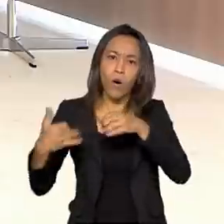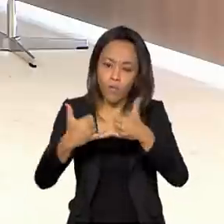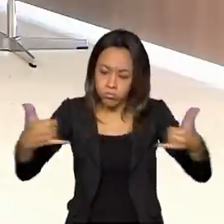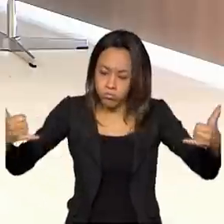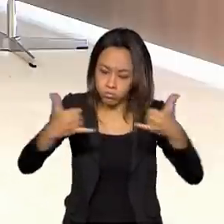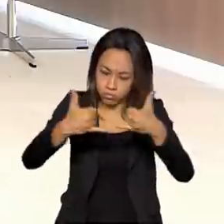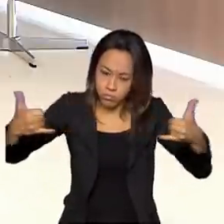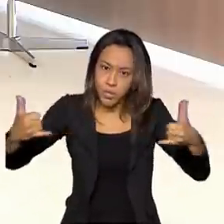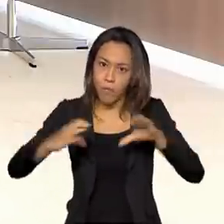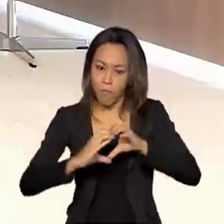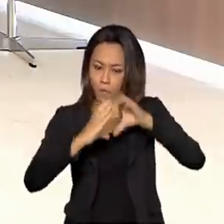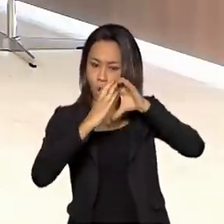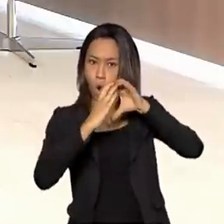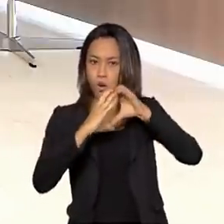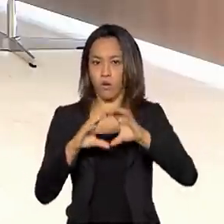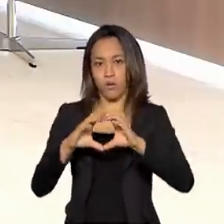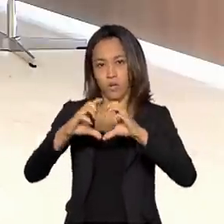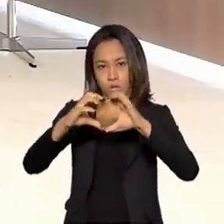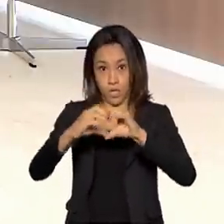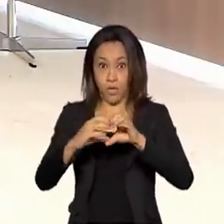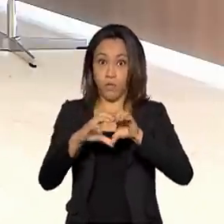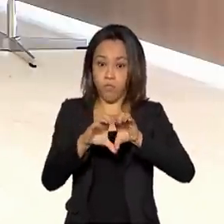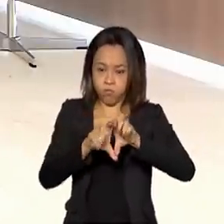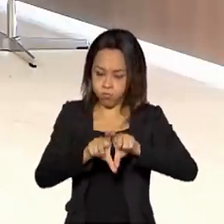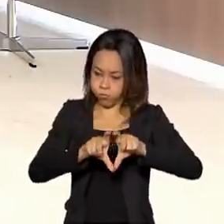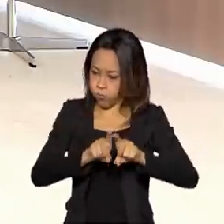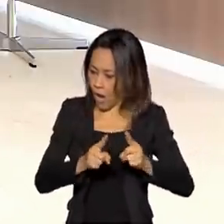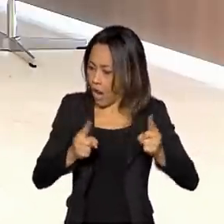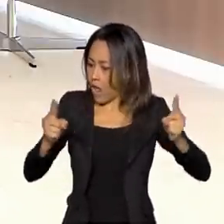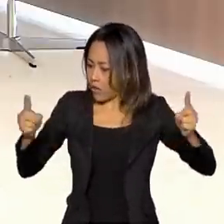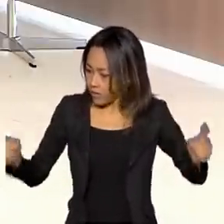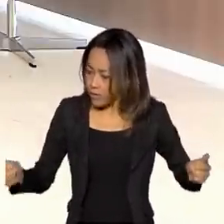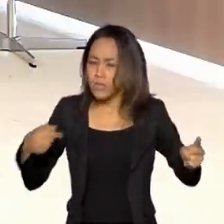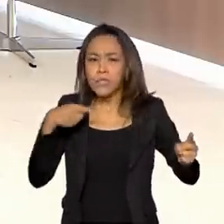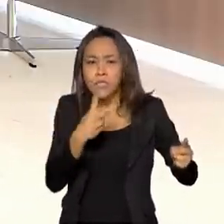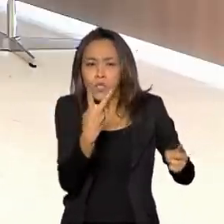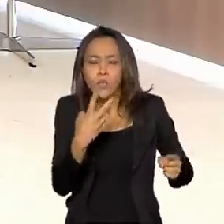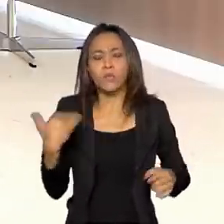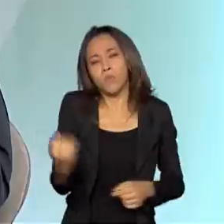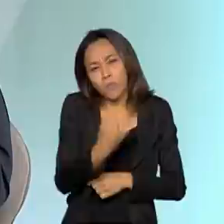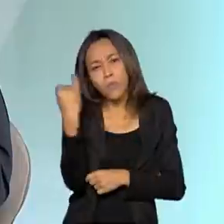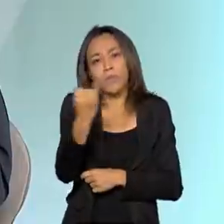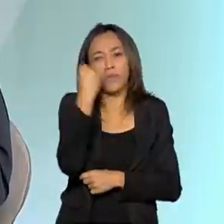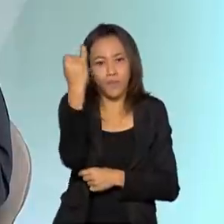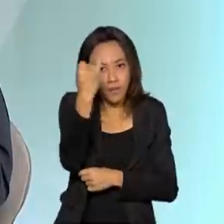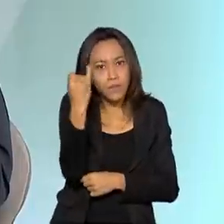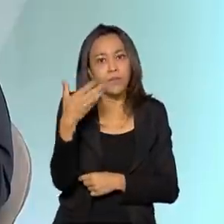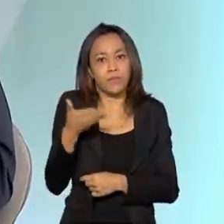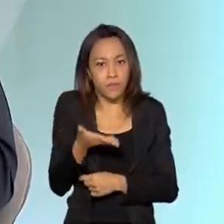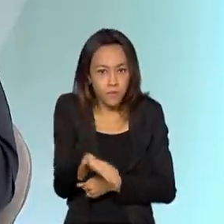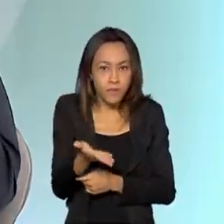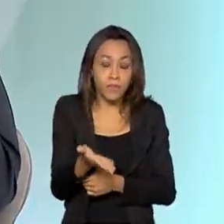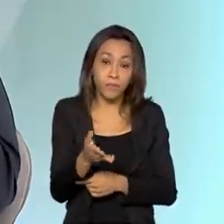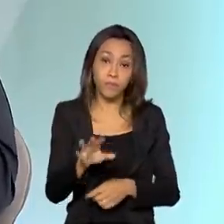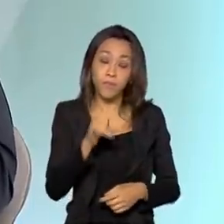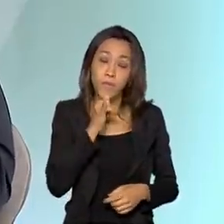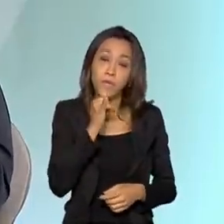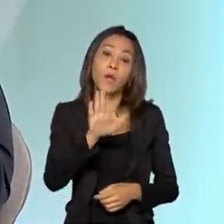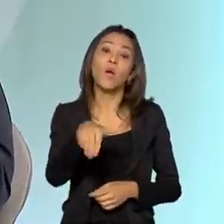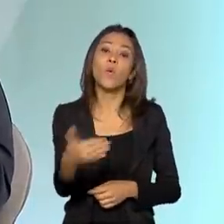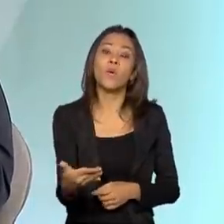a latência junto com a largura de banda são duas questões fundamentais para essas aplicações, e, sobretudo, mais críticas. Quando você